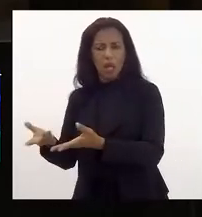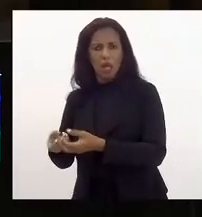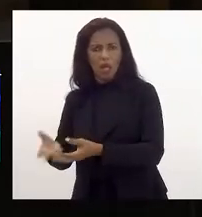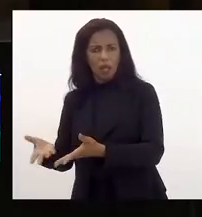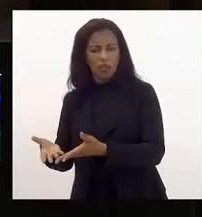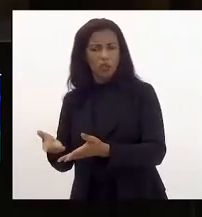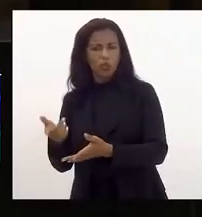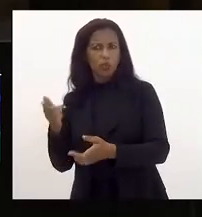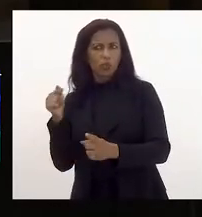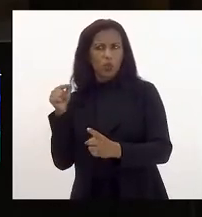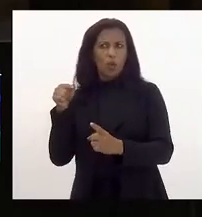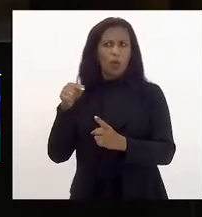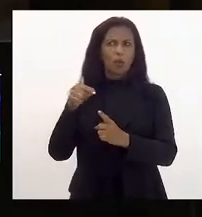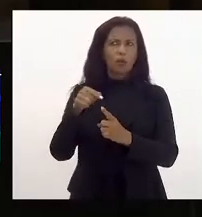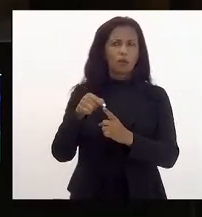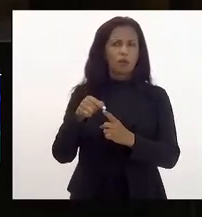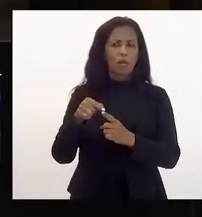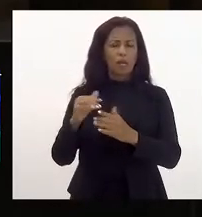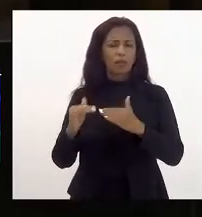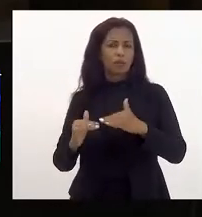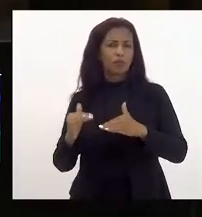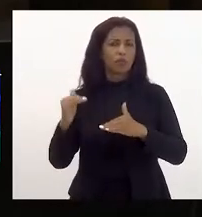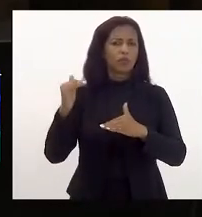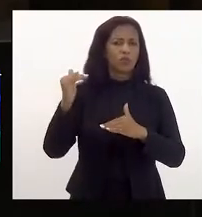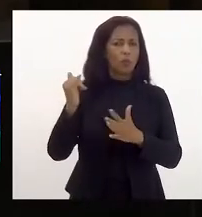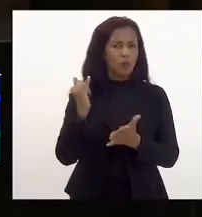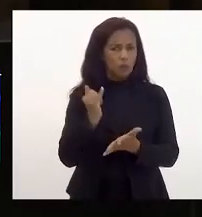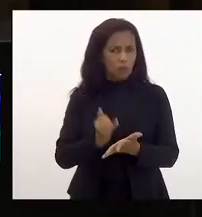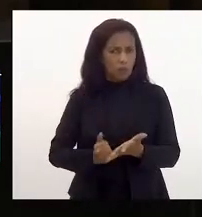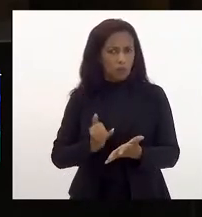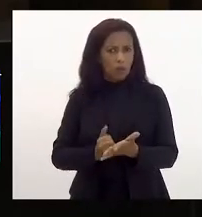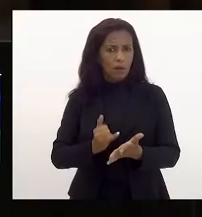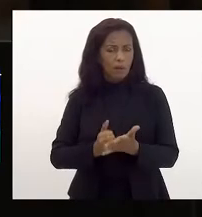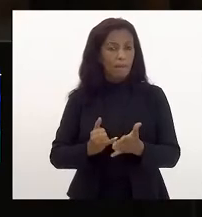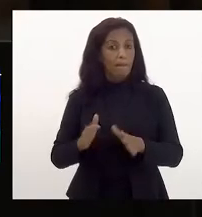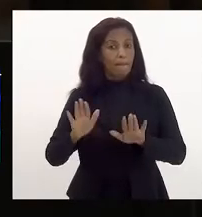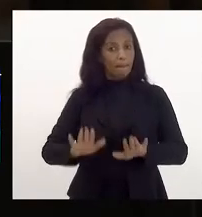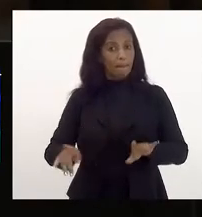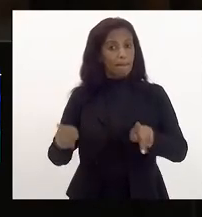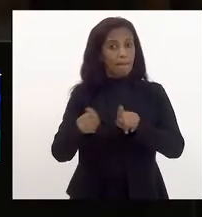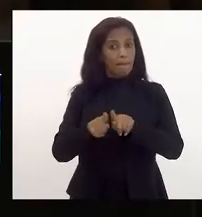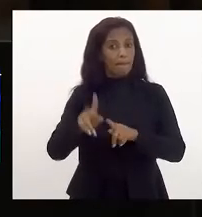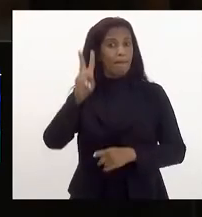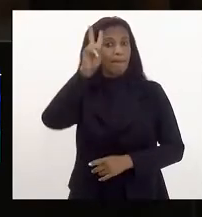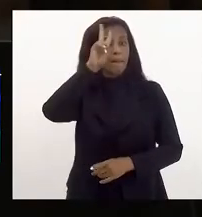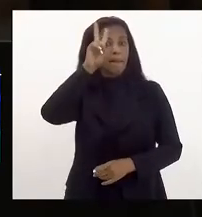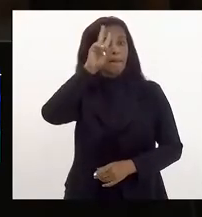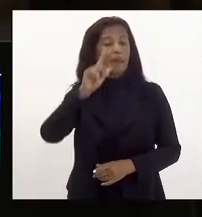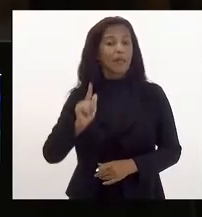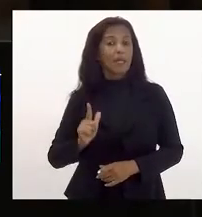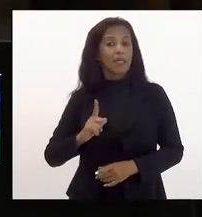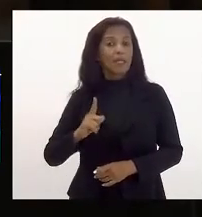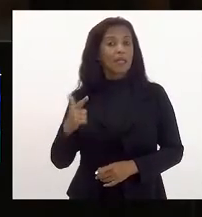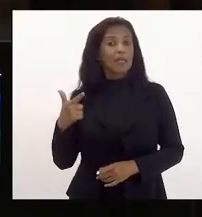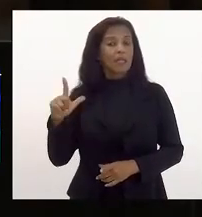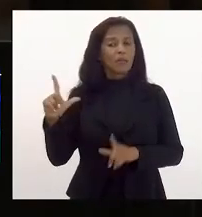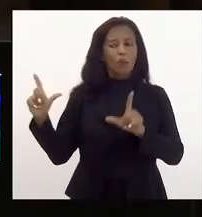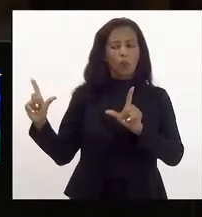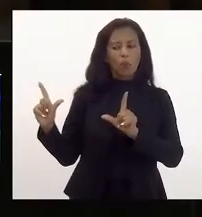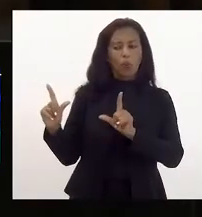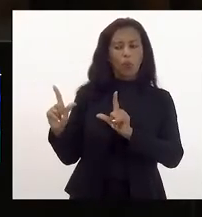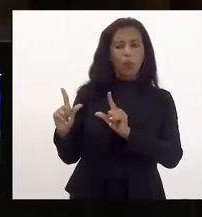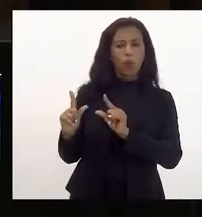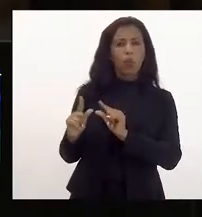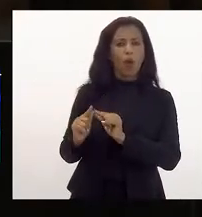alcançado a partir de um aumento das receitas mas também lembrar que houve uma diminuição das